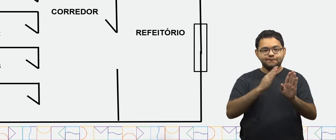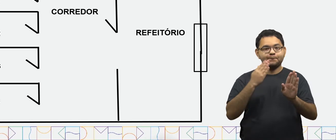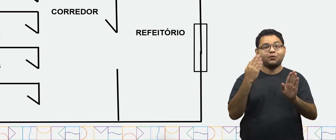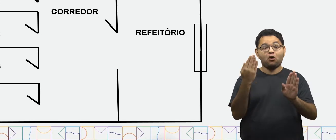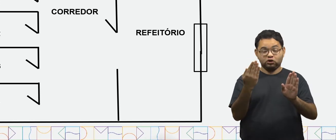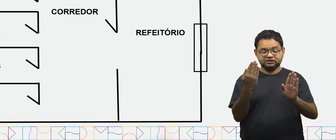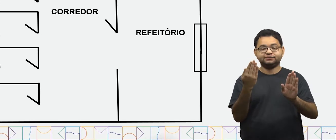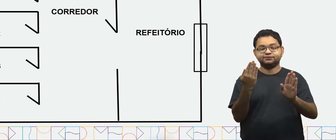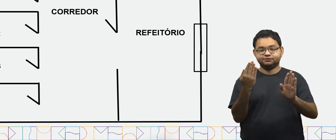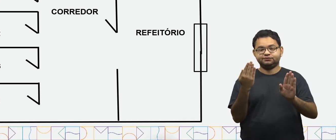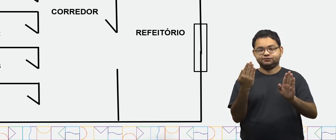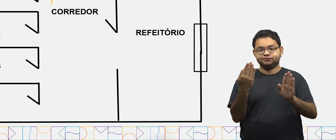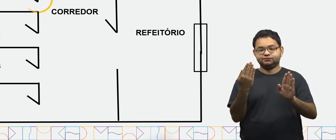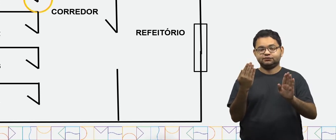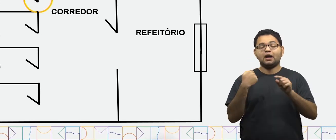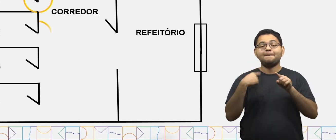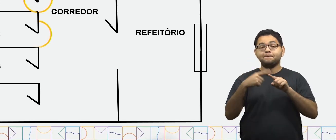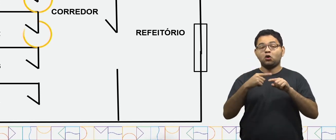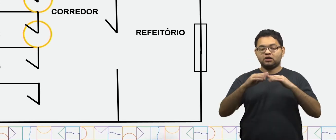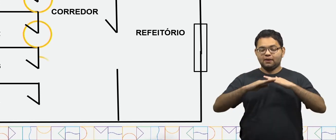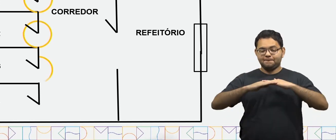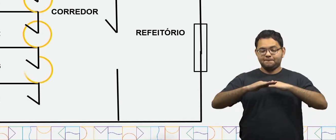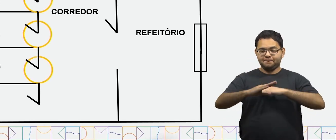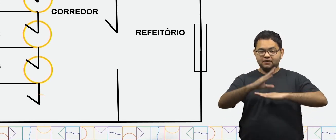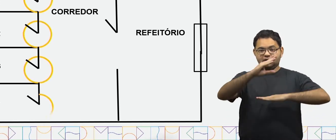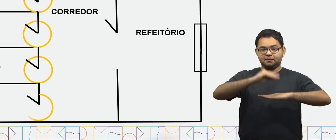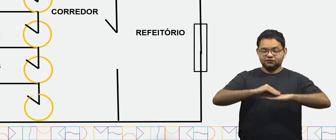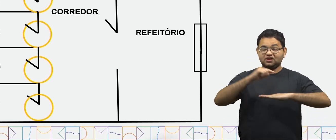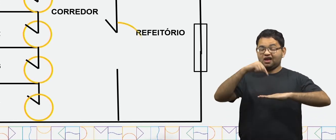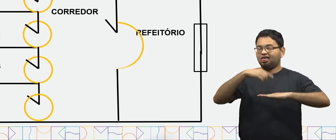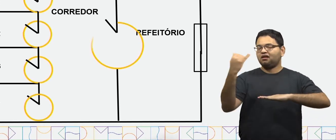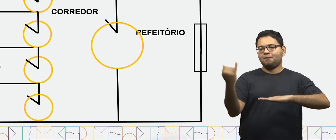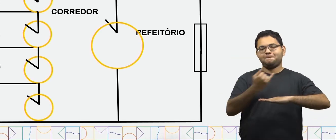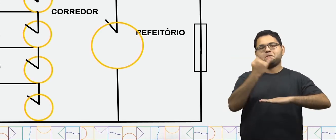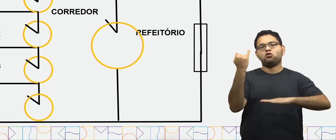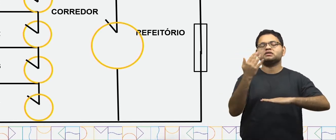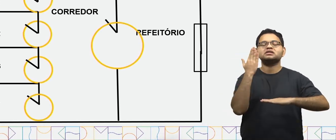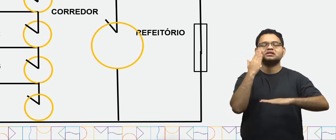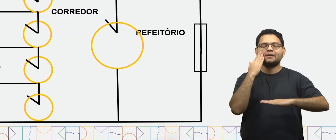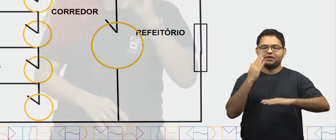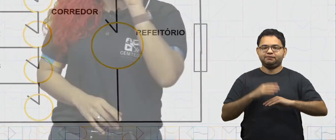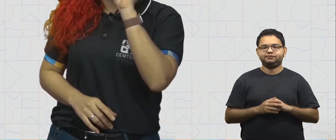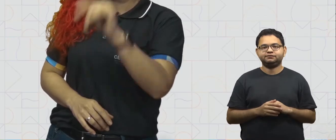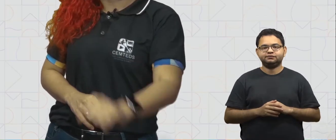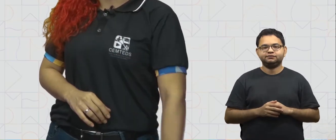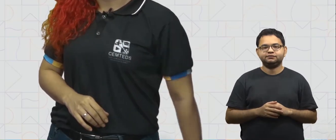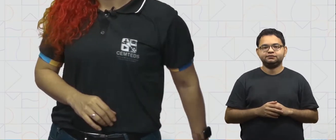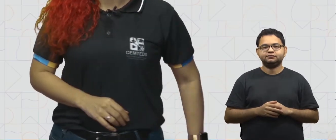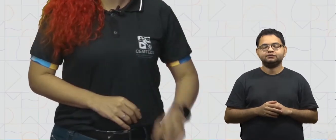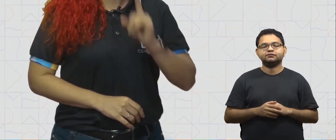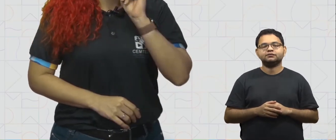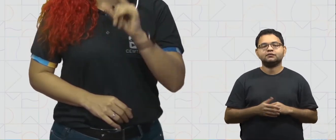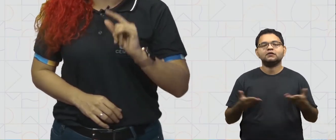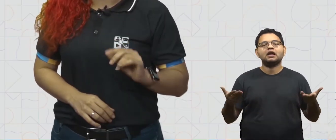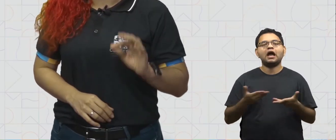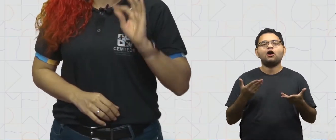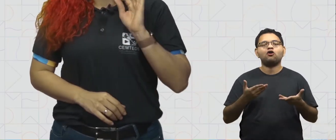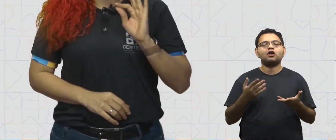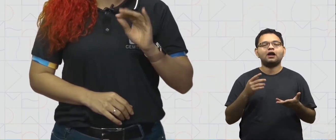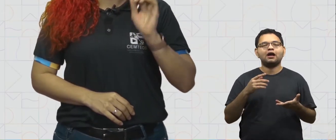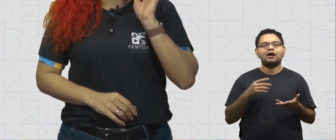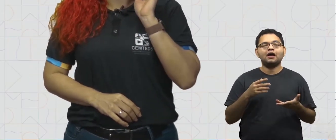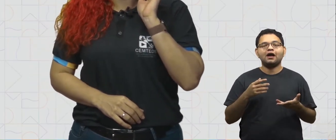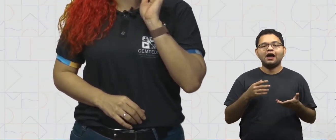saída dos cômodos, pois nas plantas baixas isso é muito importante. Agora, que tal